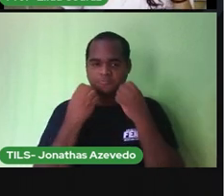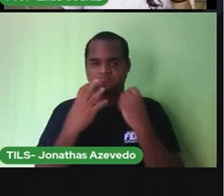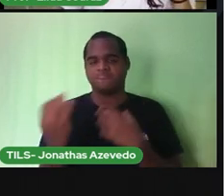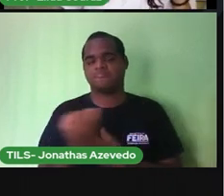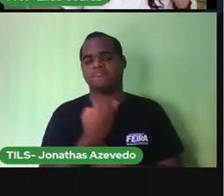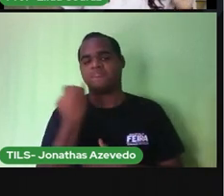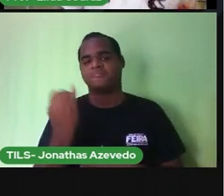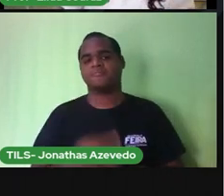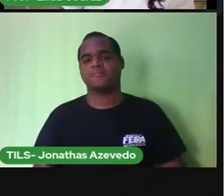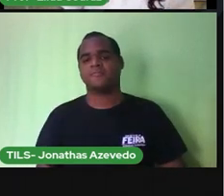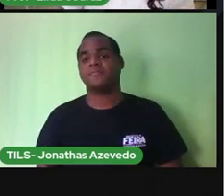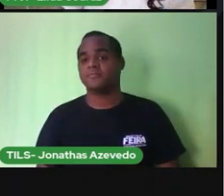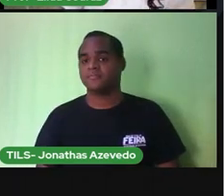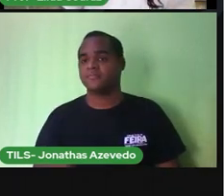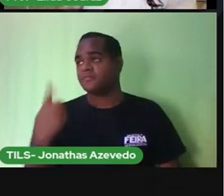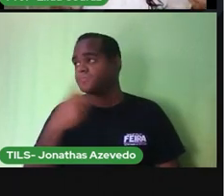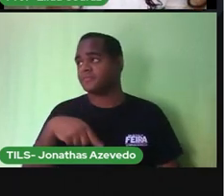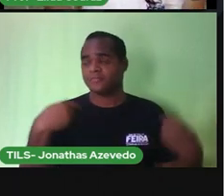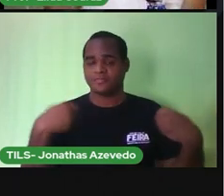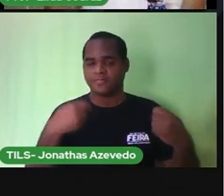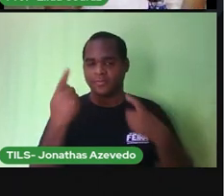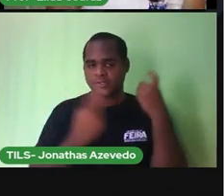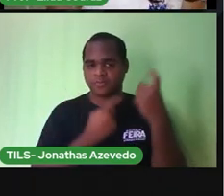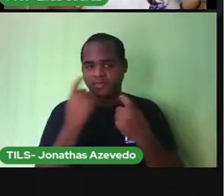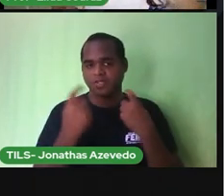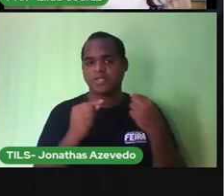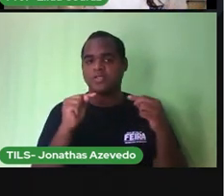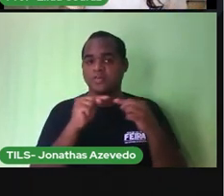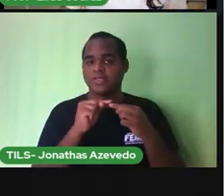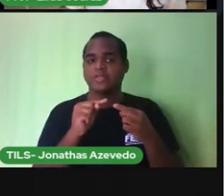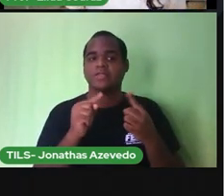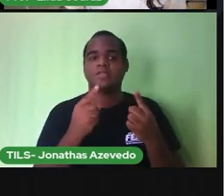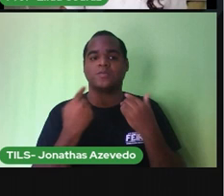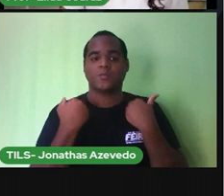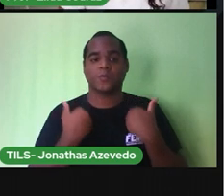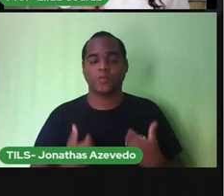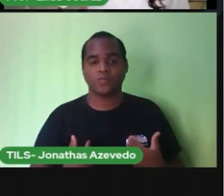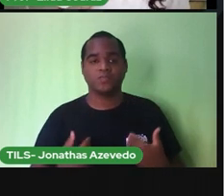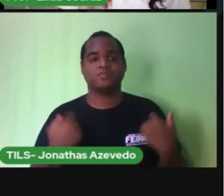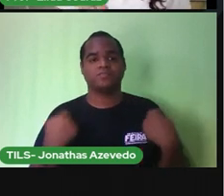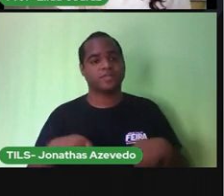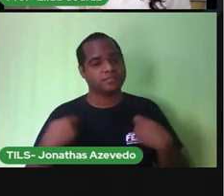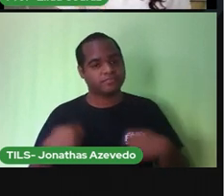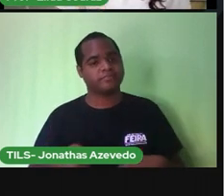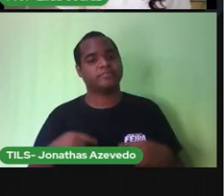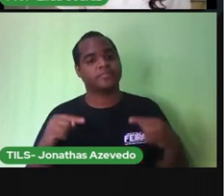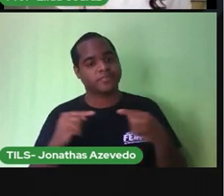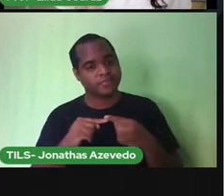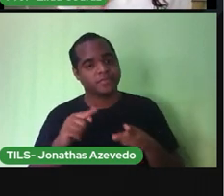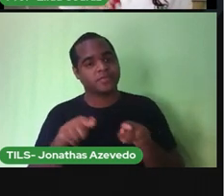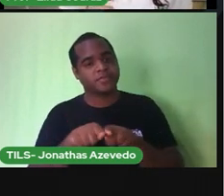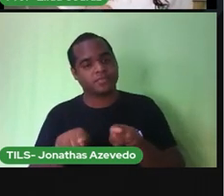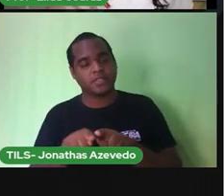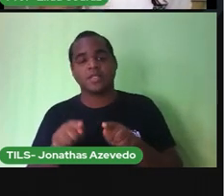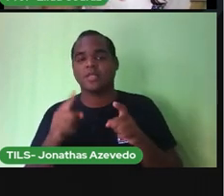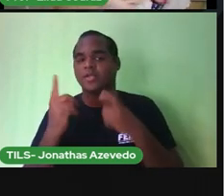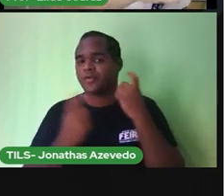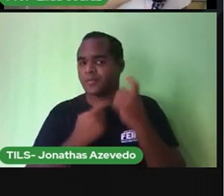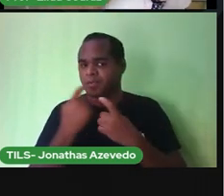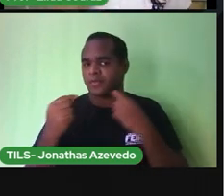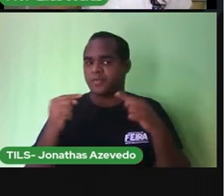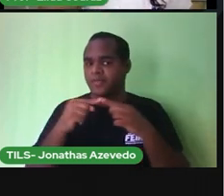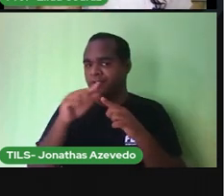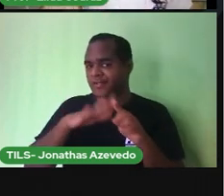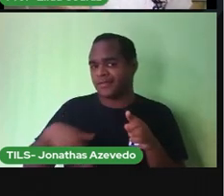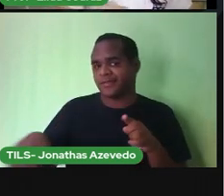a gente precisa se preocupar com a higiene do corpo e também se preocupar com a higiene do